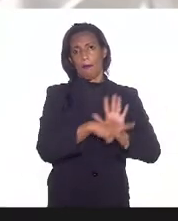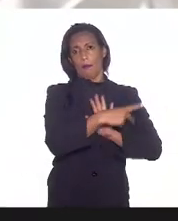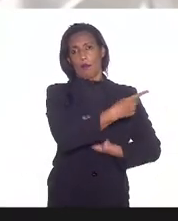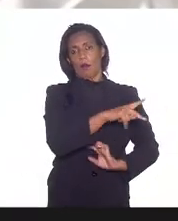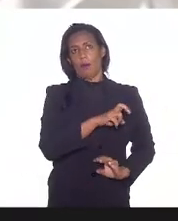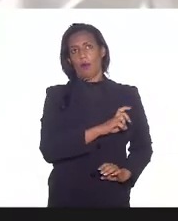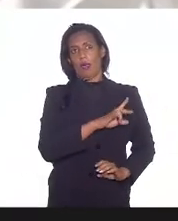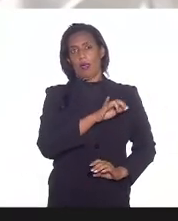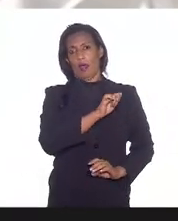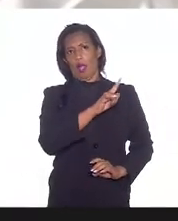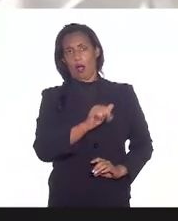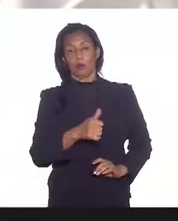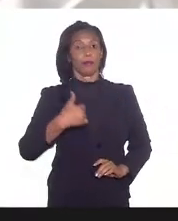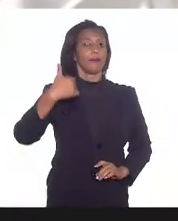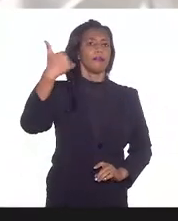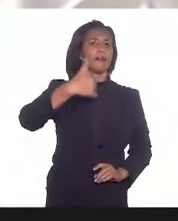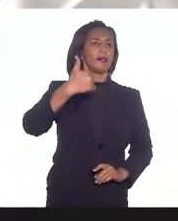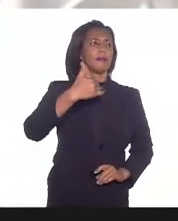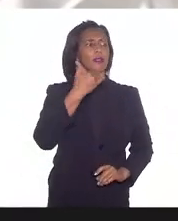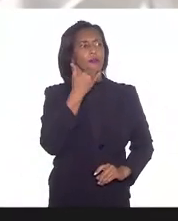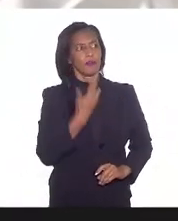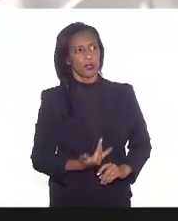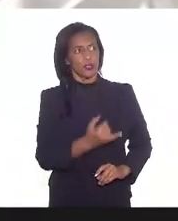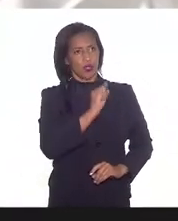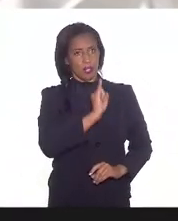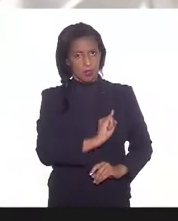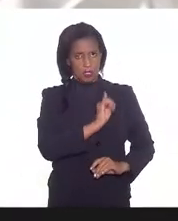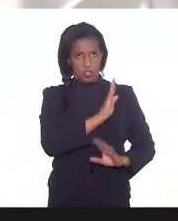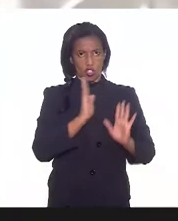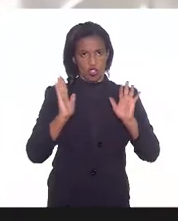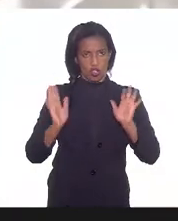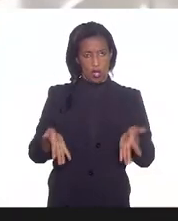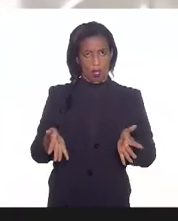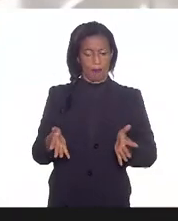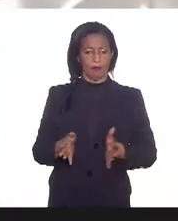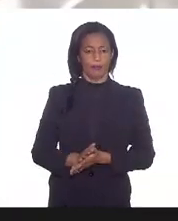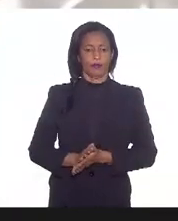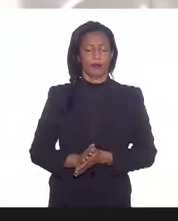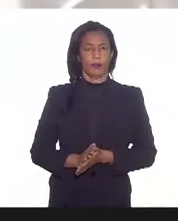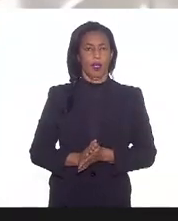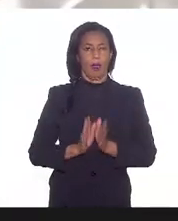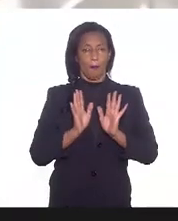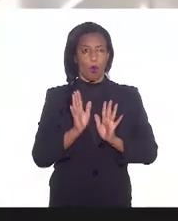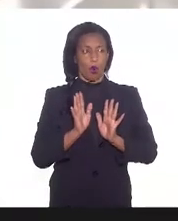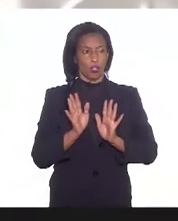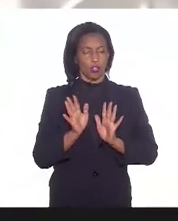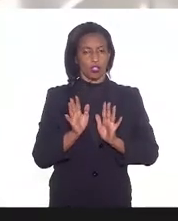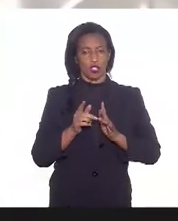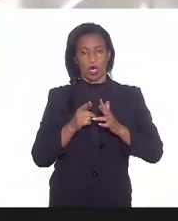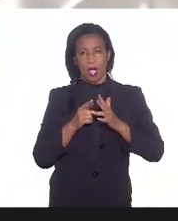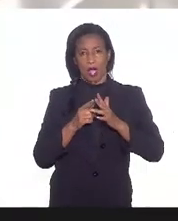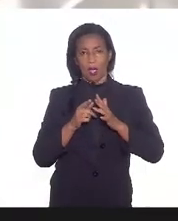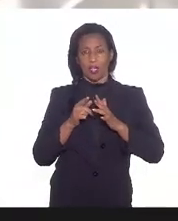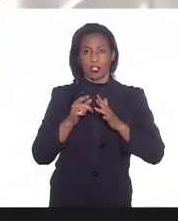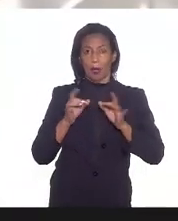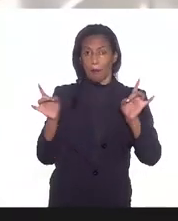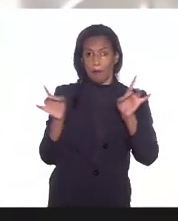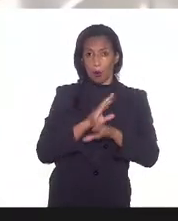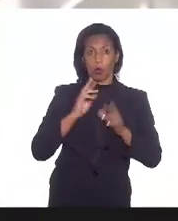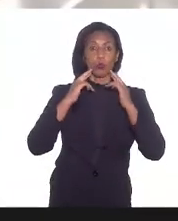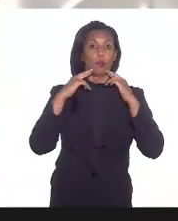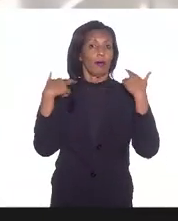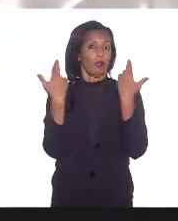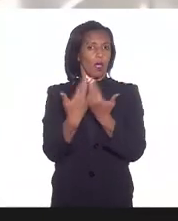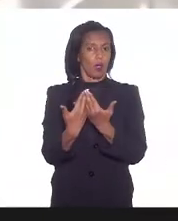primeiro pedir se a gente poderia já deixar ajustado uma reunião do